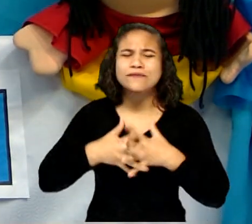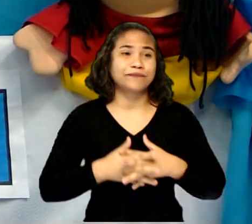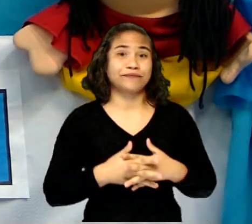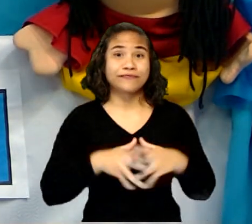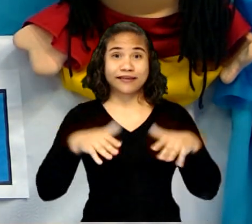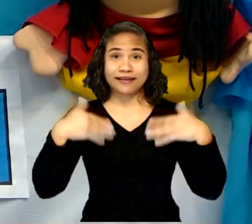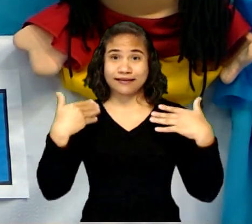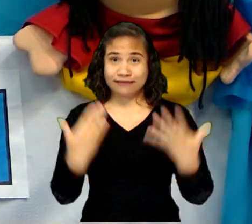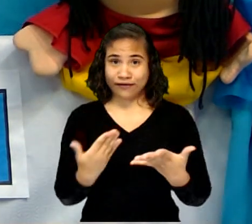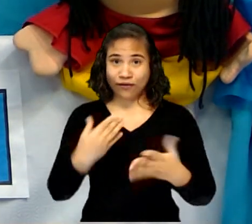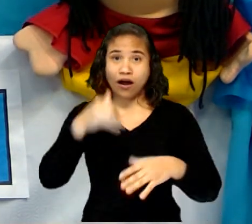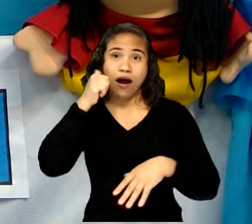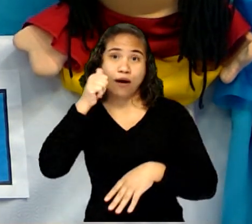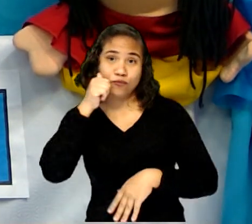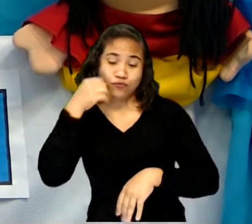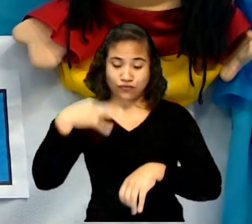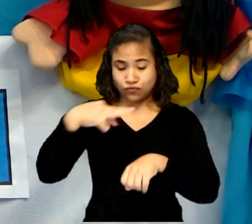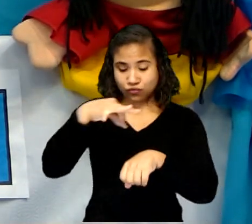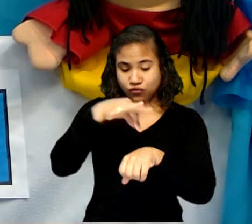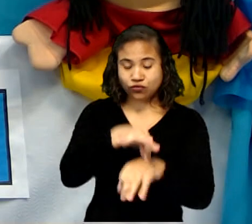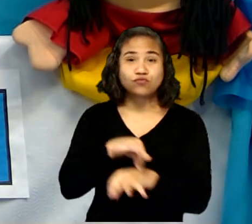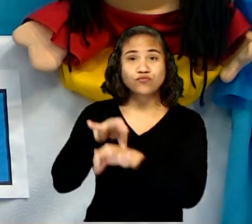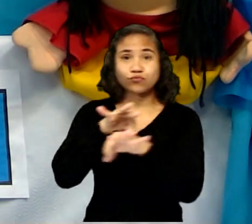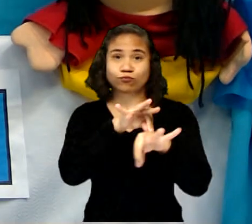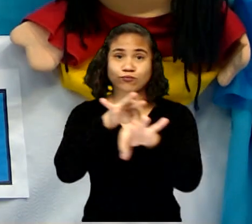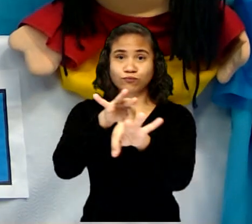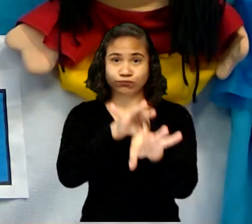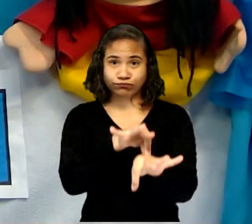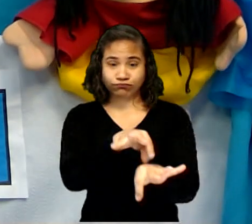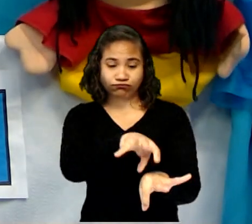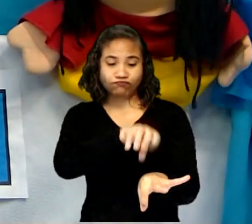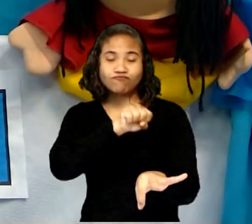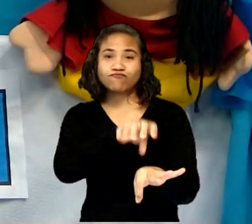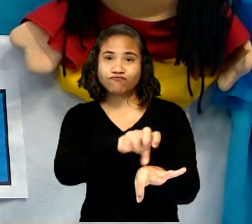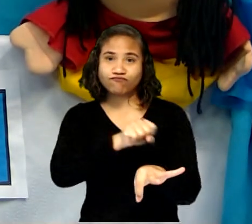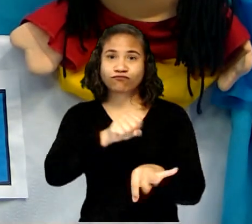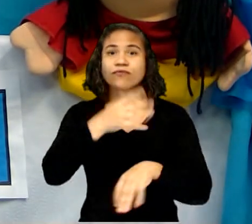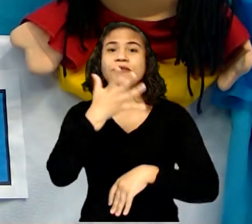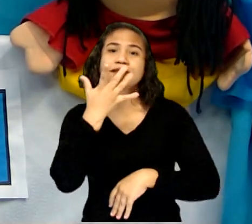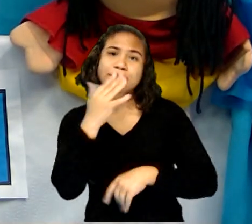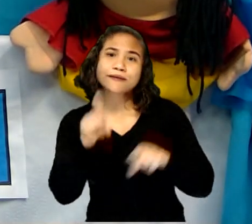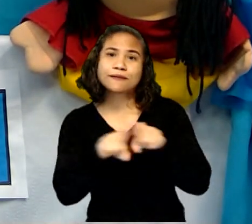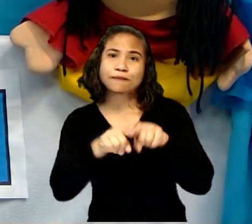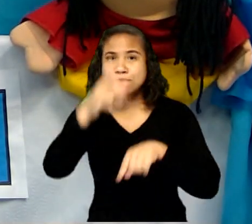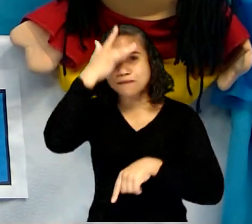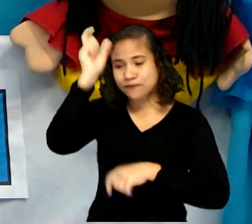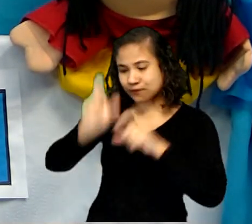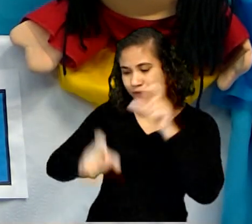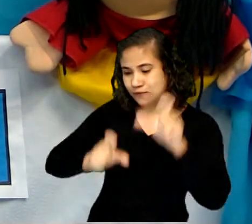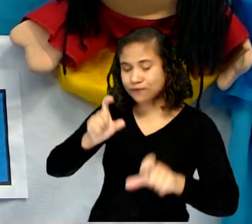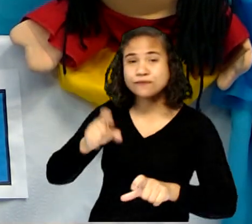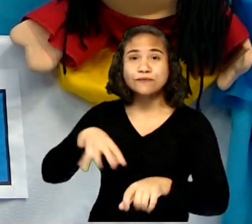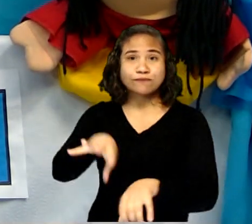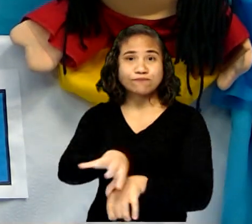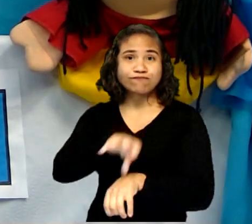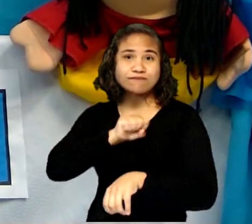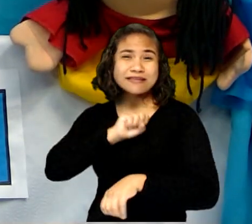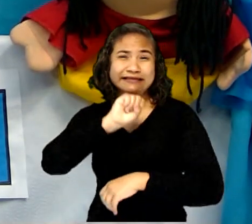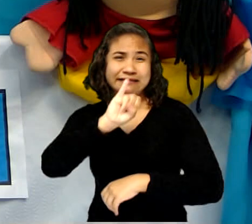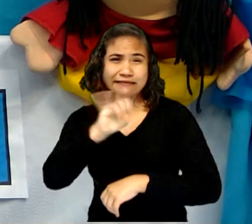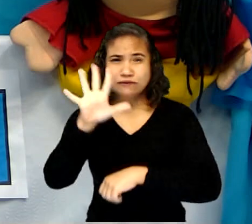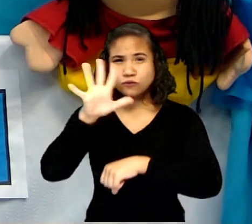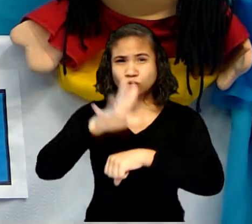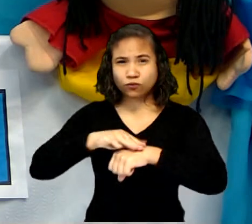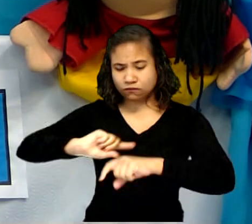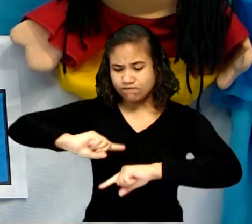fêmea desse mosquito suga o sangue da pessoa para poder amadurecer os ovos. Se essa fêmea estiver infectada,